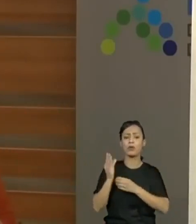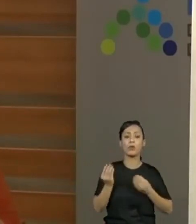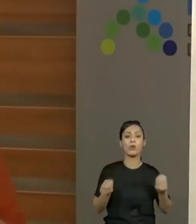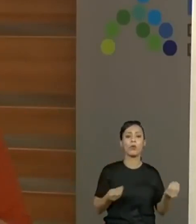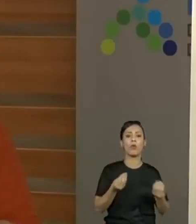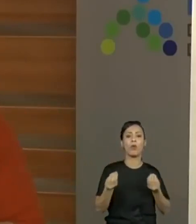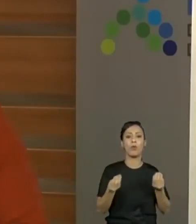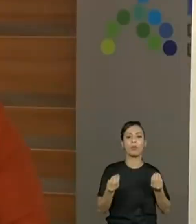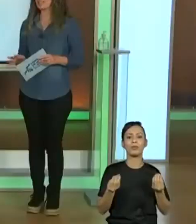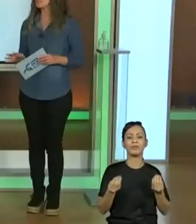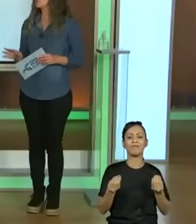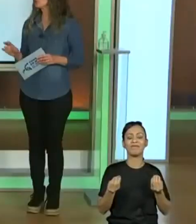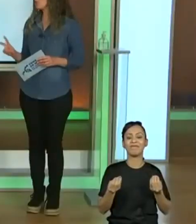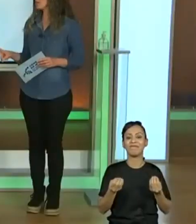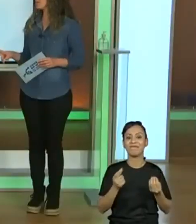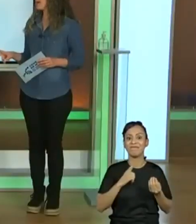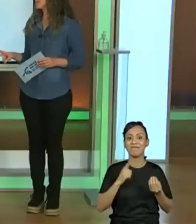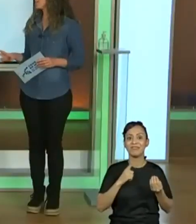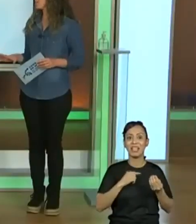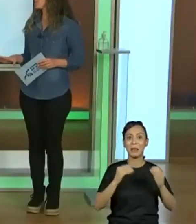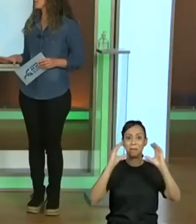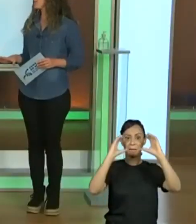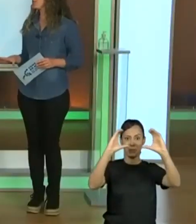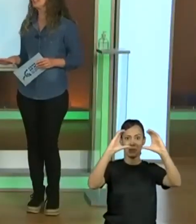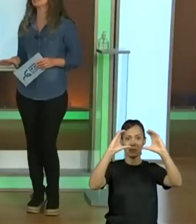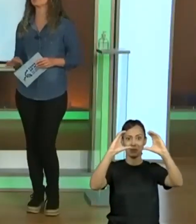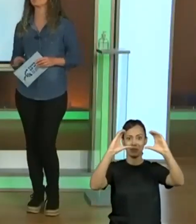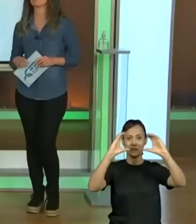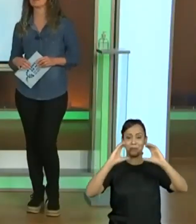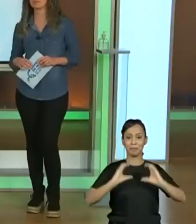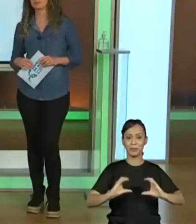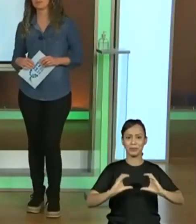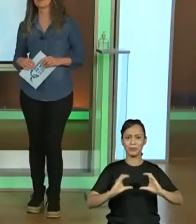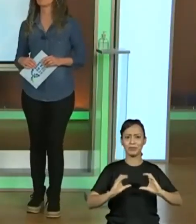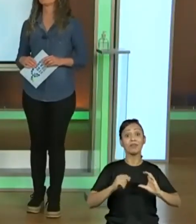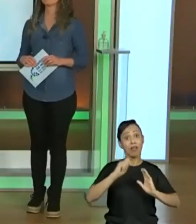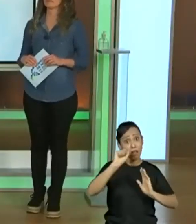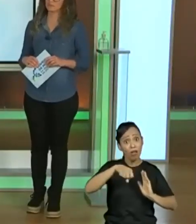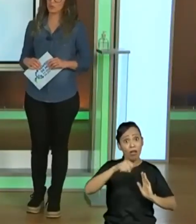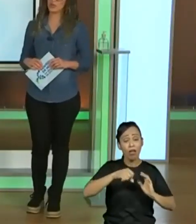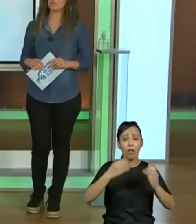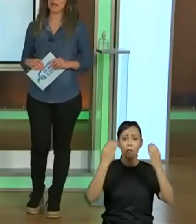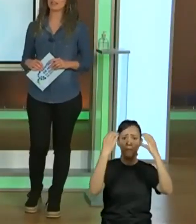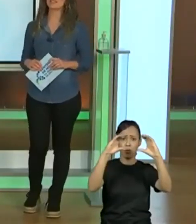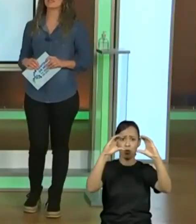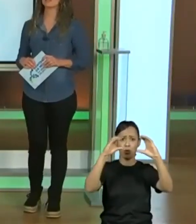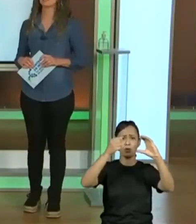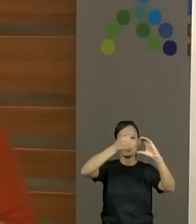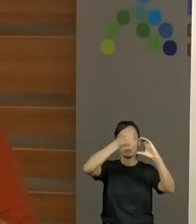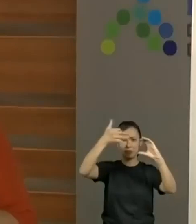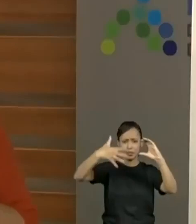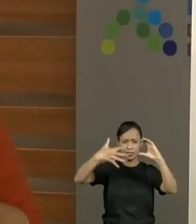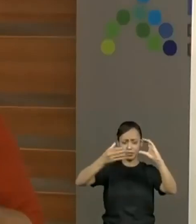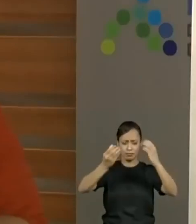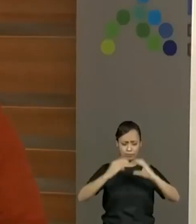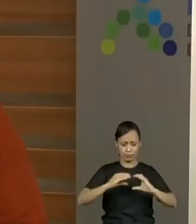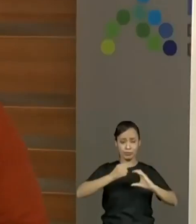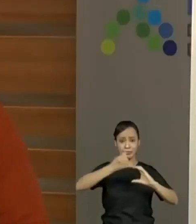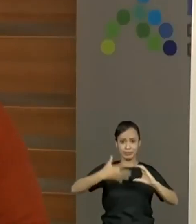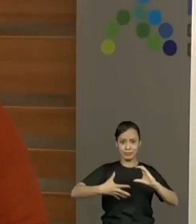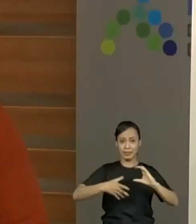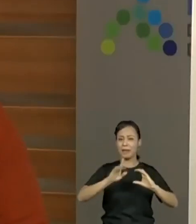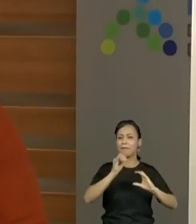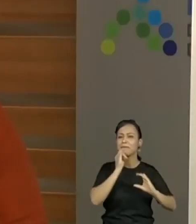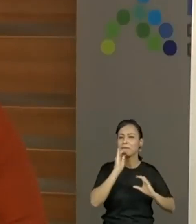como, né? Eles sempre têm duas partes, professora Viviane. No caso nosso aqui, os dois têm duas partes, né? partes. A receita, qual a primeira